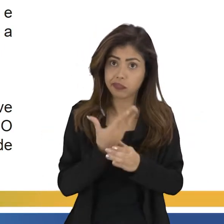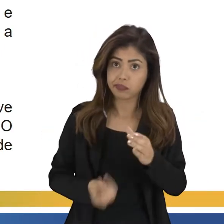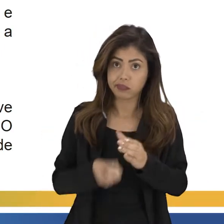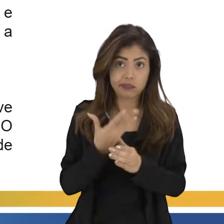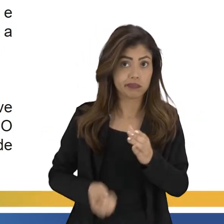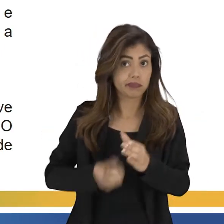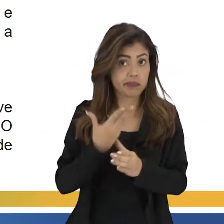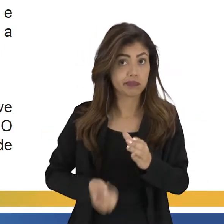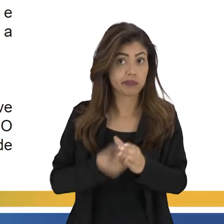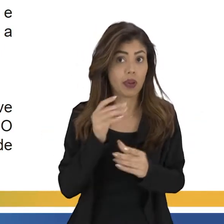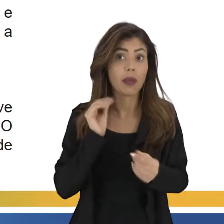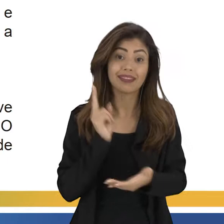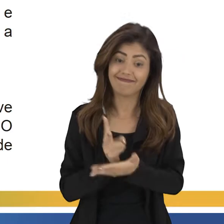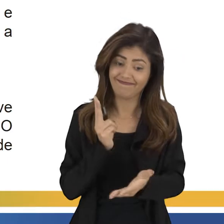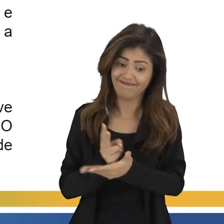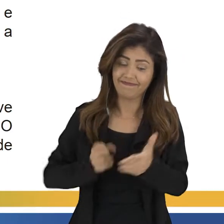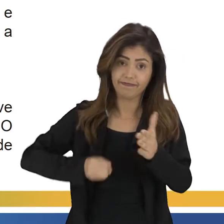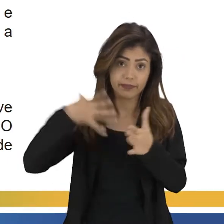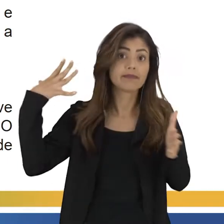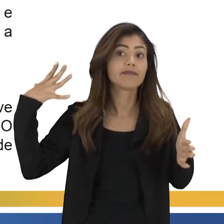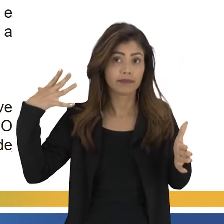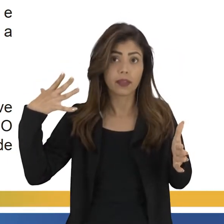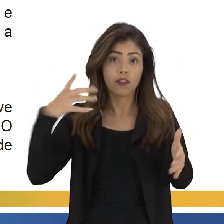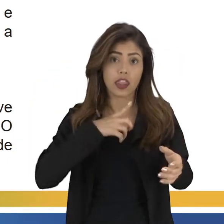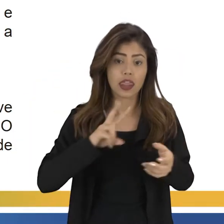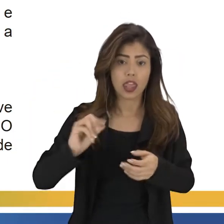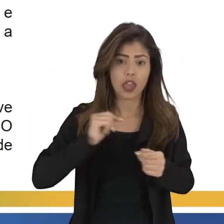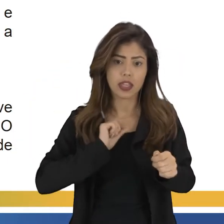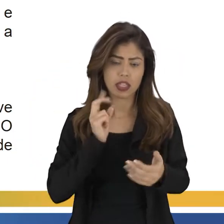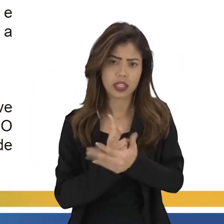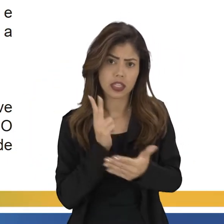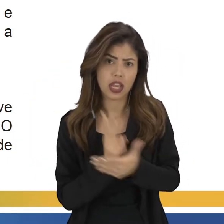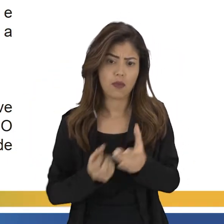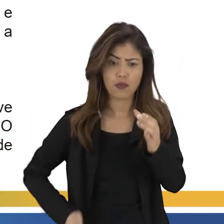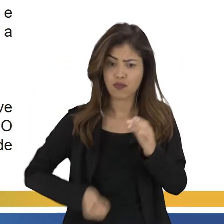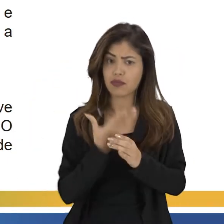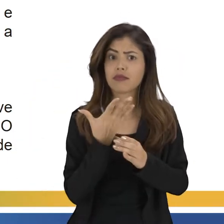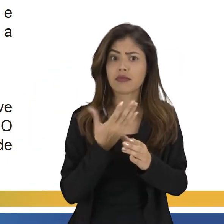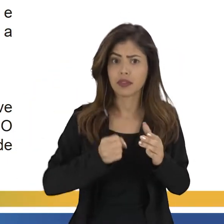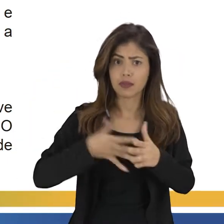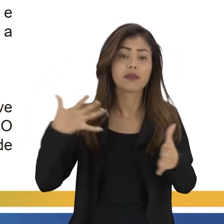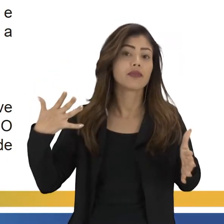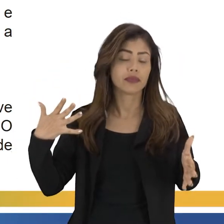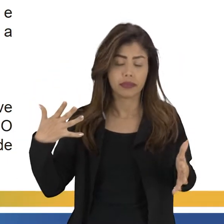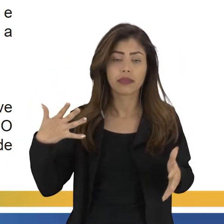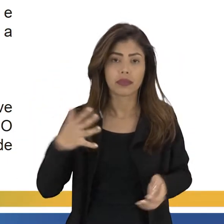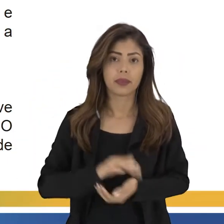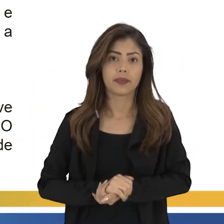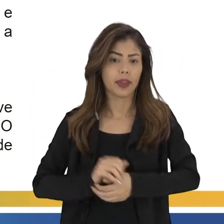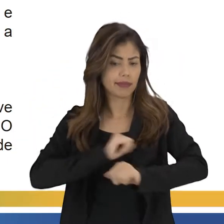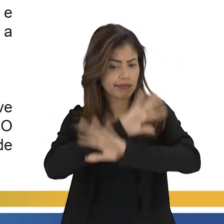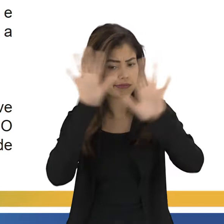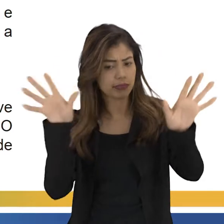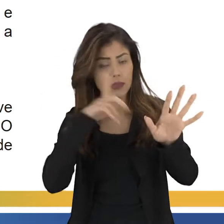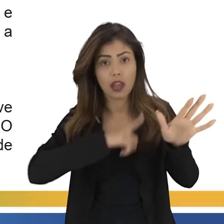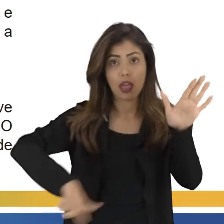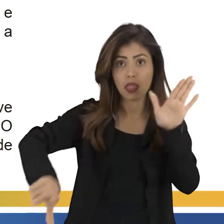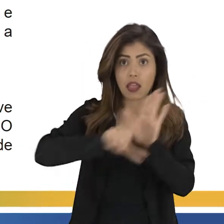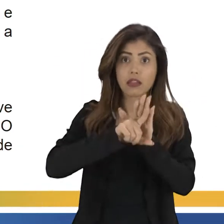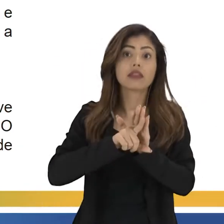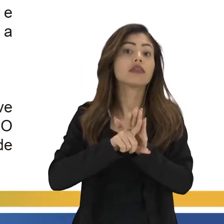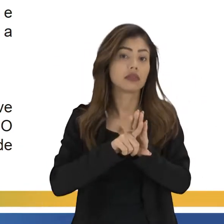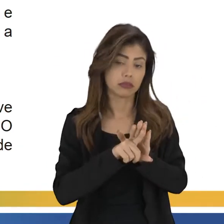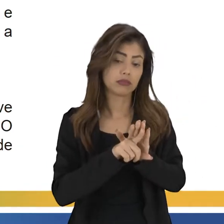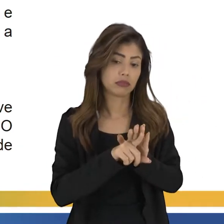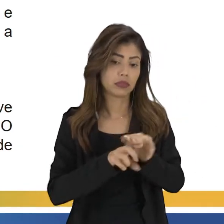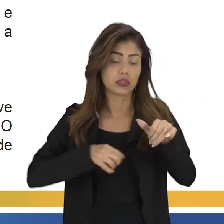produzindo muito. E aí, então, a gente vai ter essa superprodução, que, claro, né? Dentro dessa lei do mercado